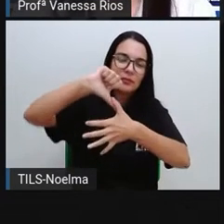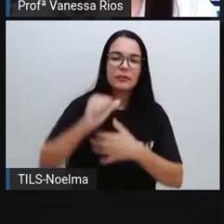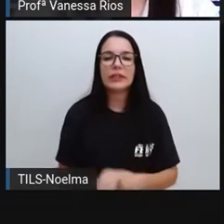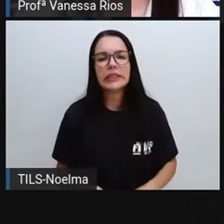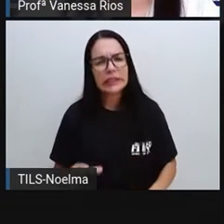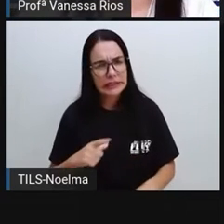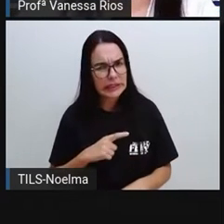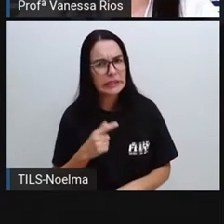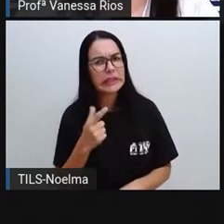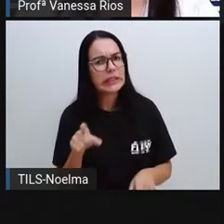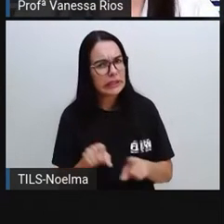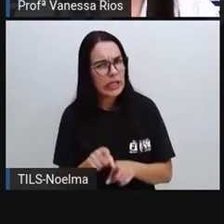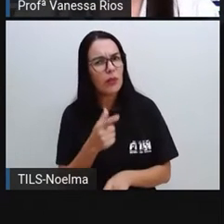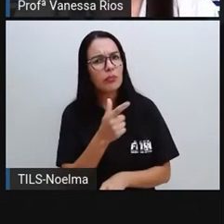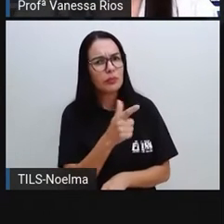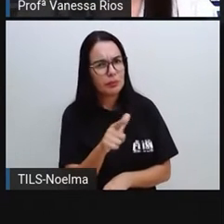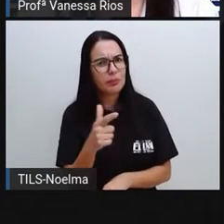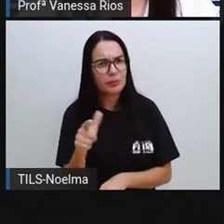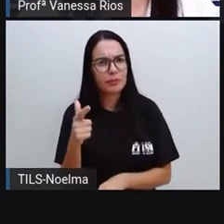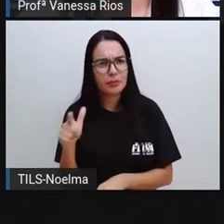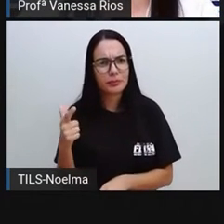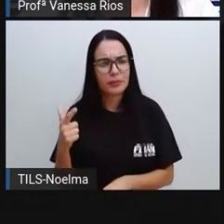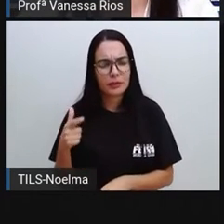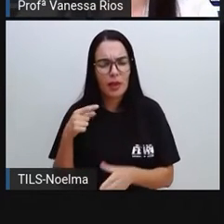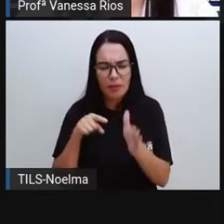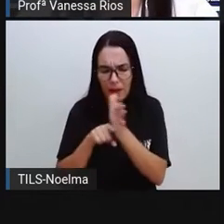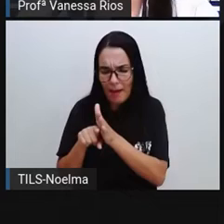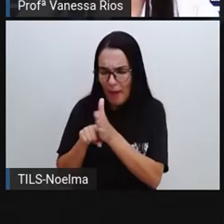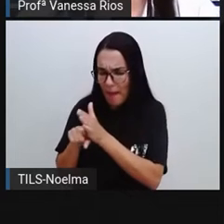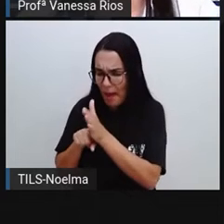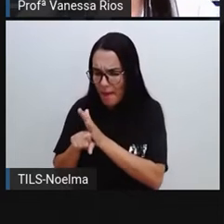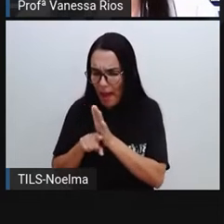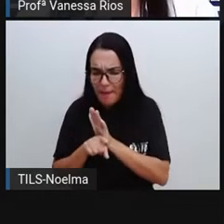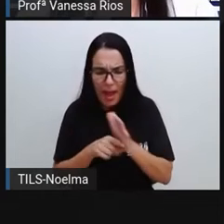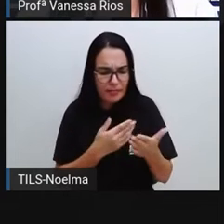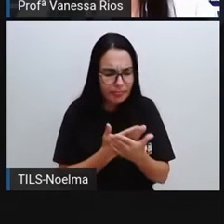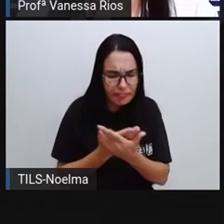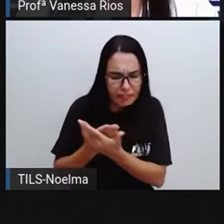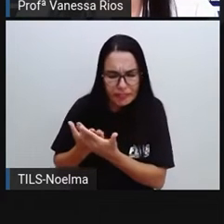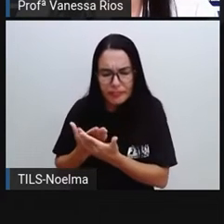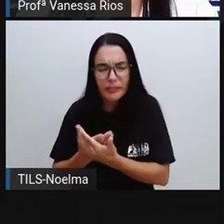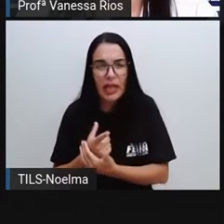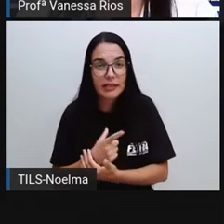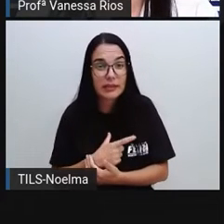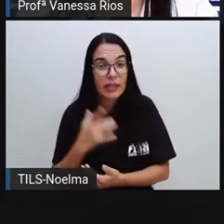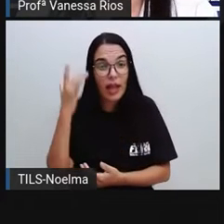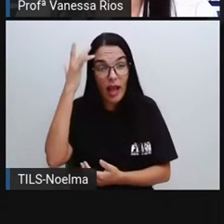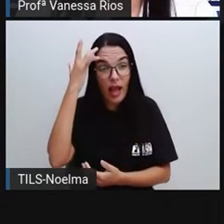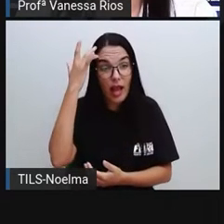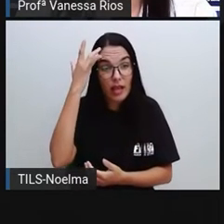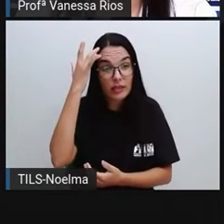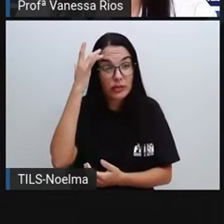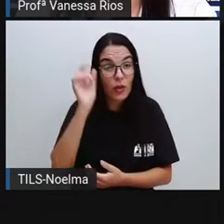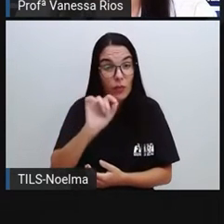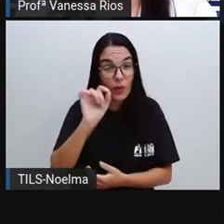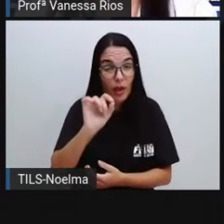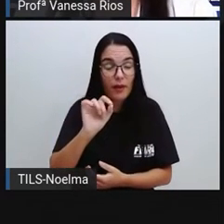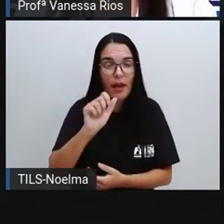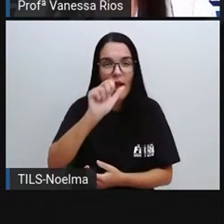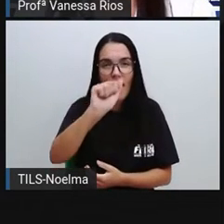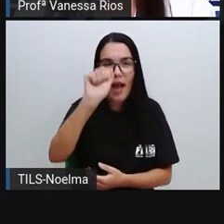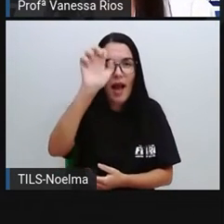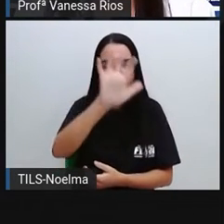outras teorias que, através dos seus estudos, das suas descobertas, também acham que, a partir da Ásia,